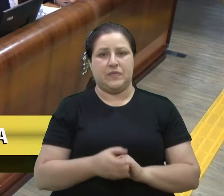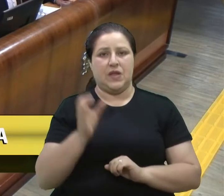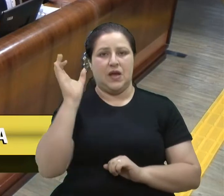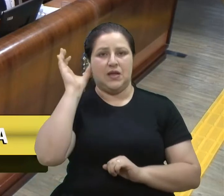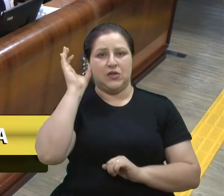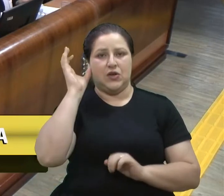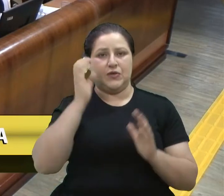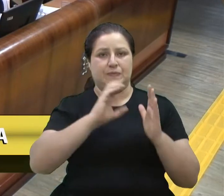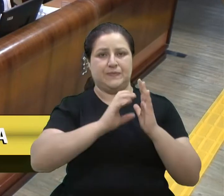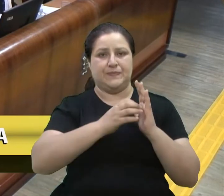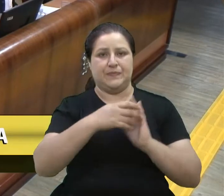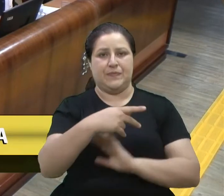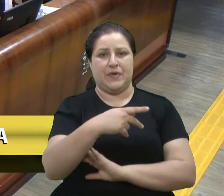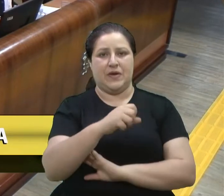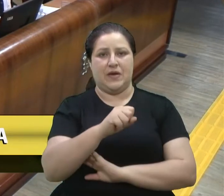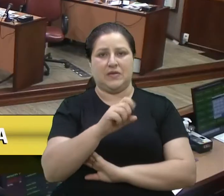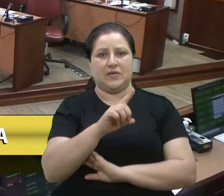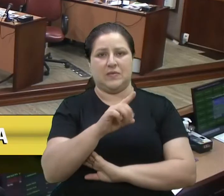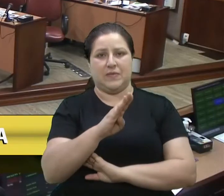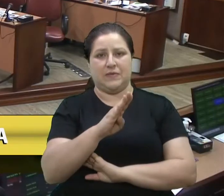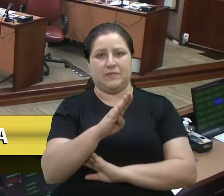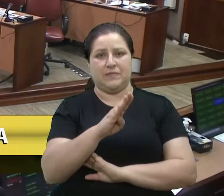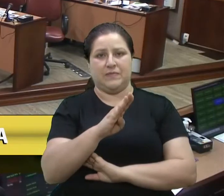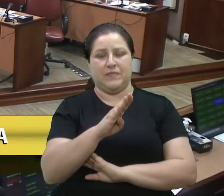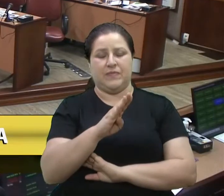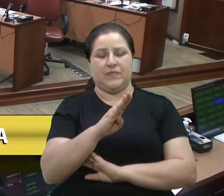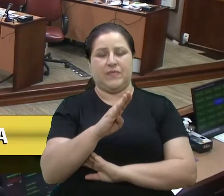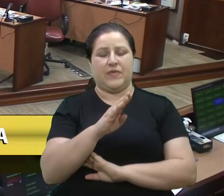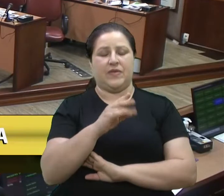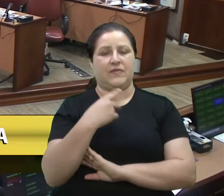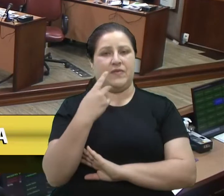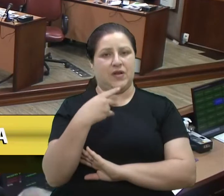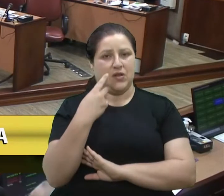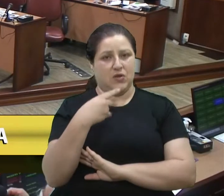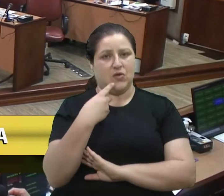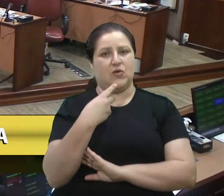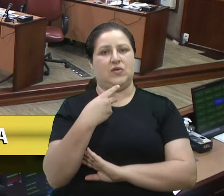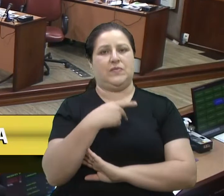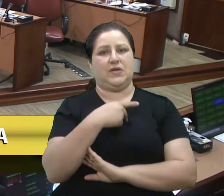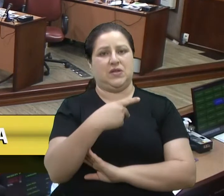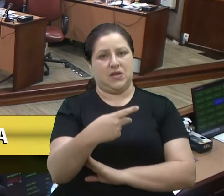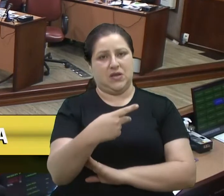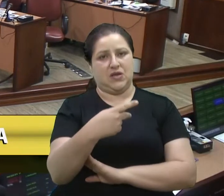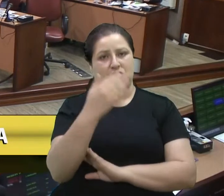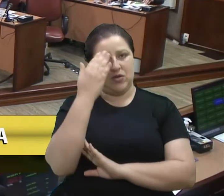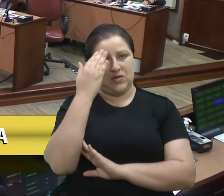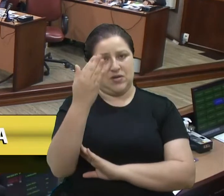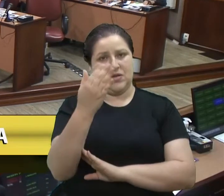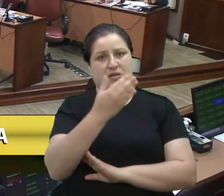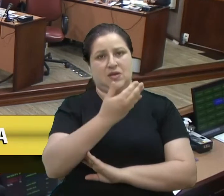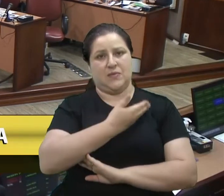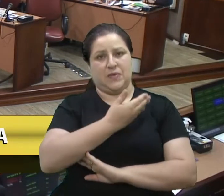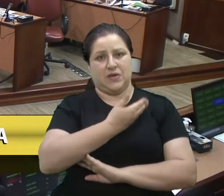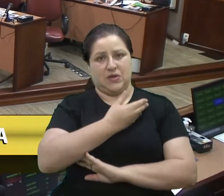Senhor presidente, caros colegas vereadores, primeiramente, agradecer a presença do meu amigo Aquilino,